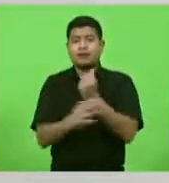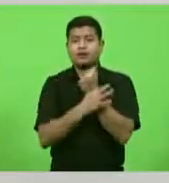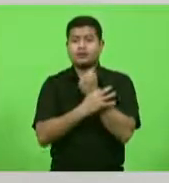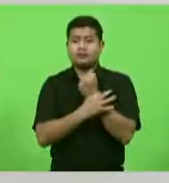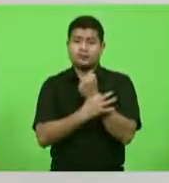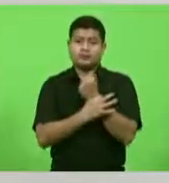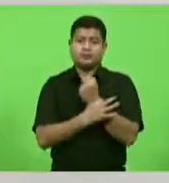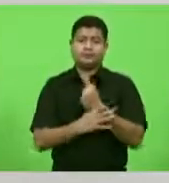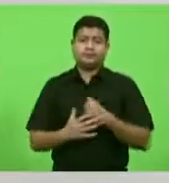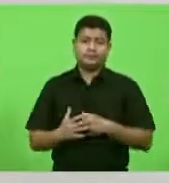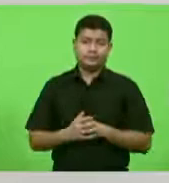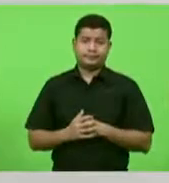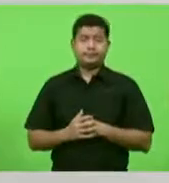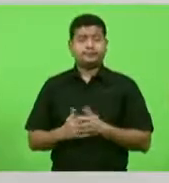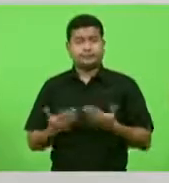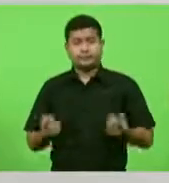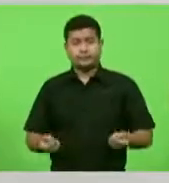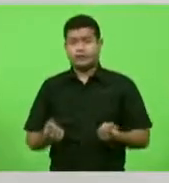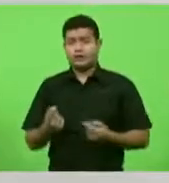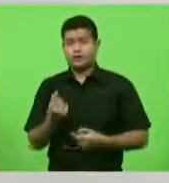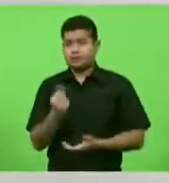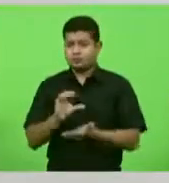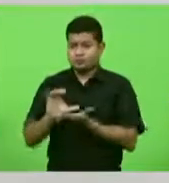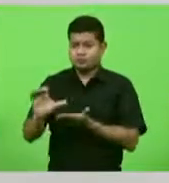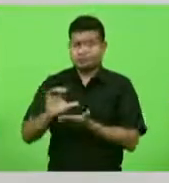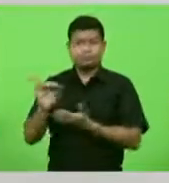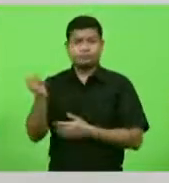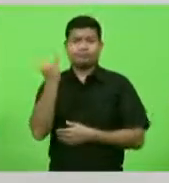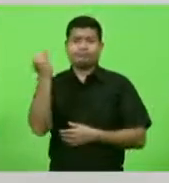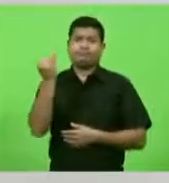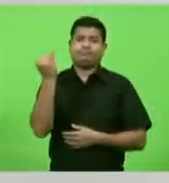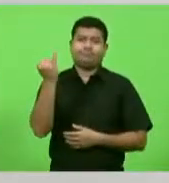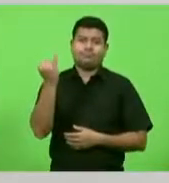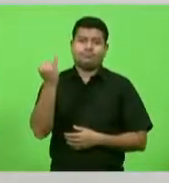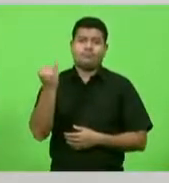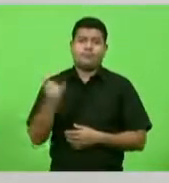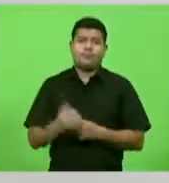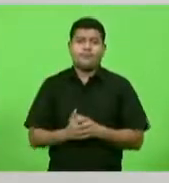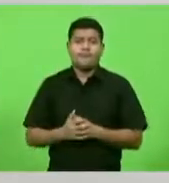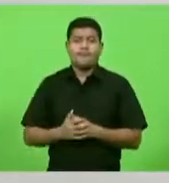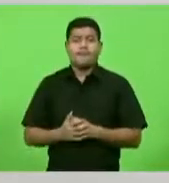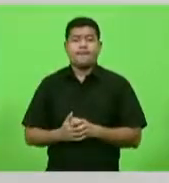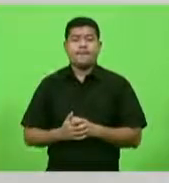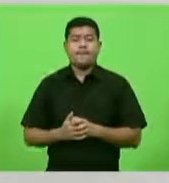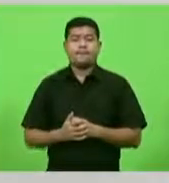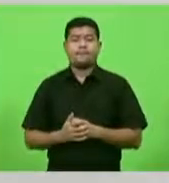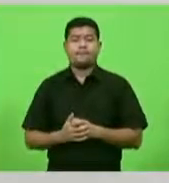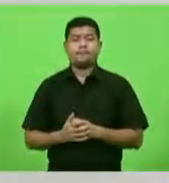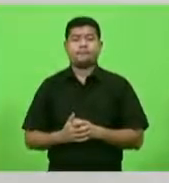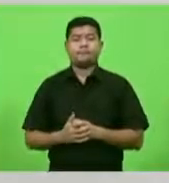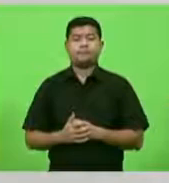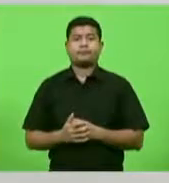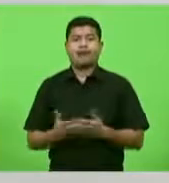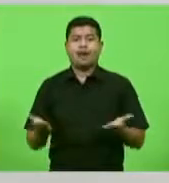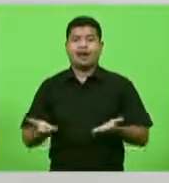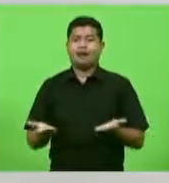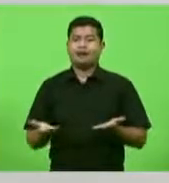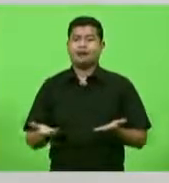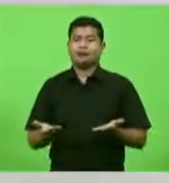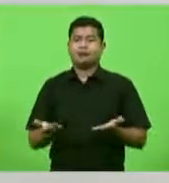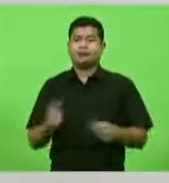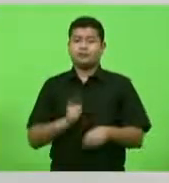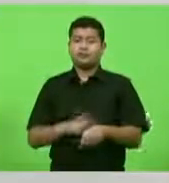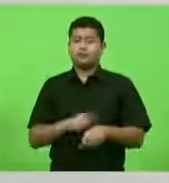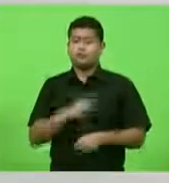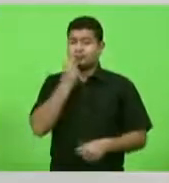importantíssimos. E isso vem numa hora muito boa para